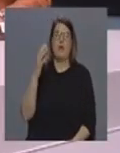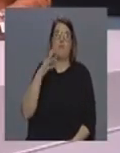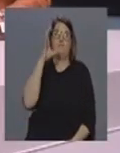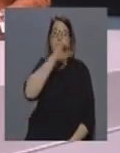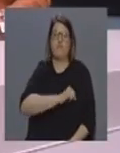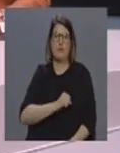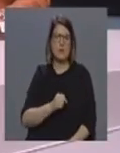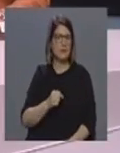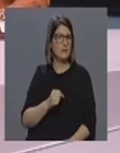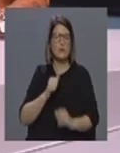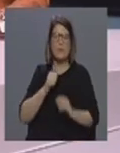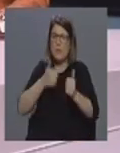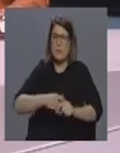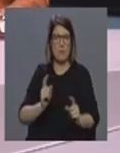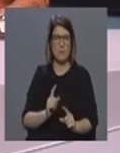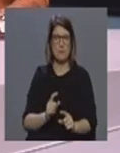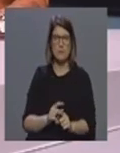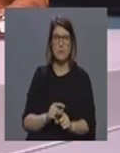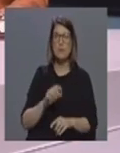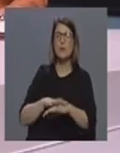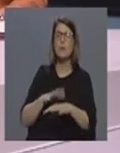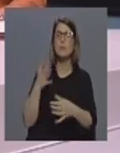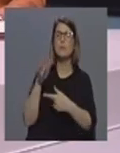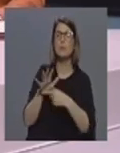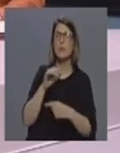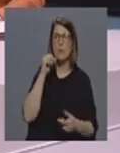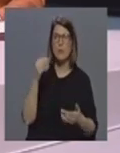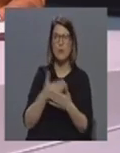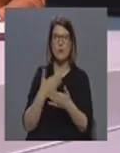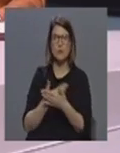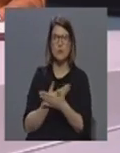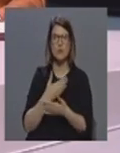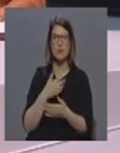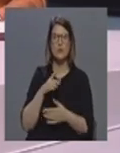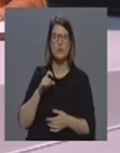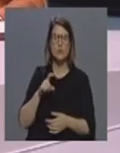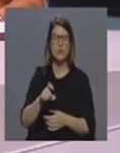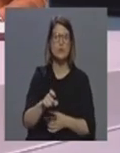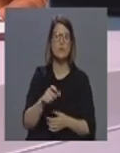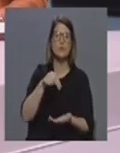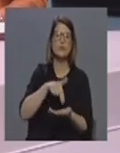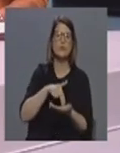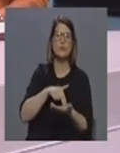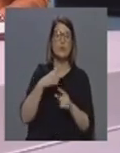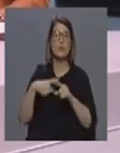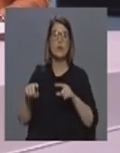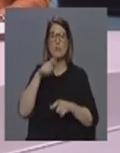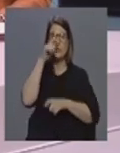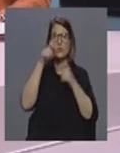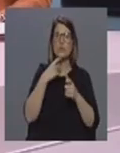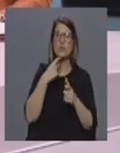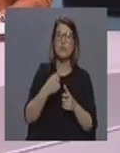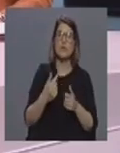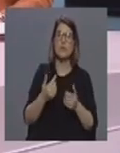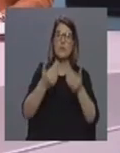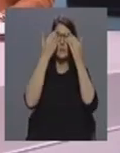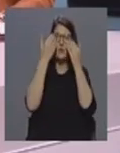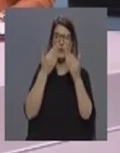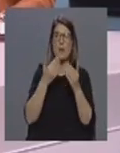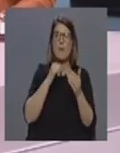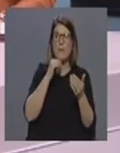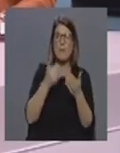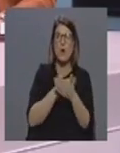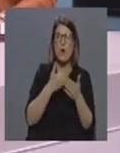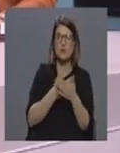serve à população. Meadamente em relação à própria mortalidade deste vírus. Há posições diferentes. Há quem diga que os dados indicam uma mortalidade superior a outros